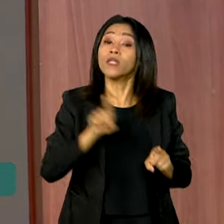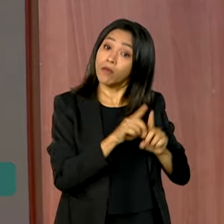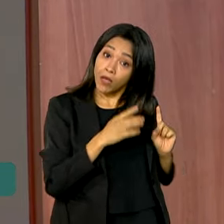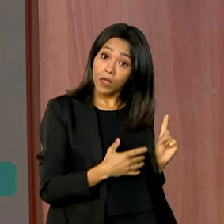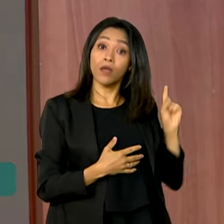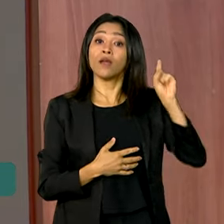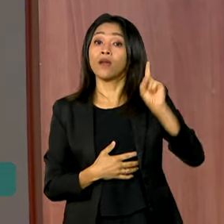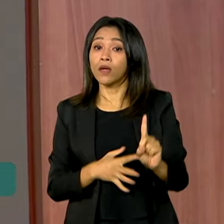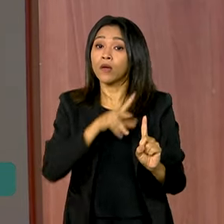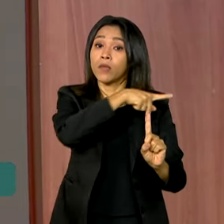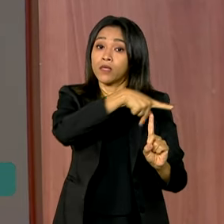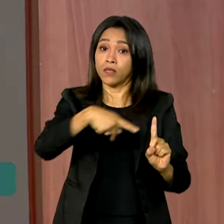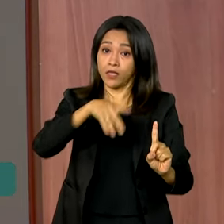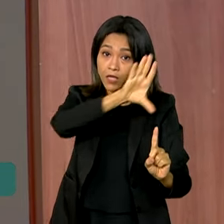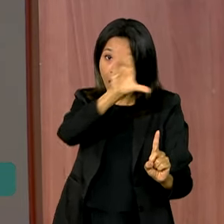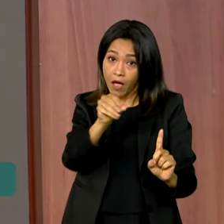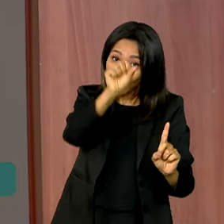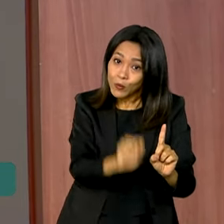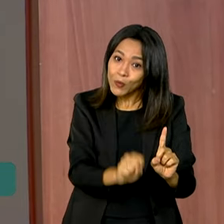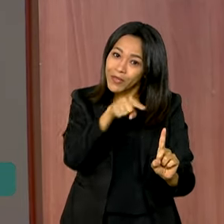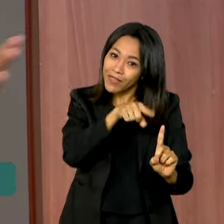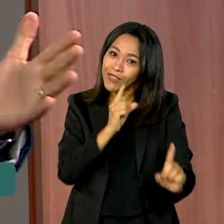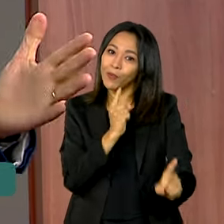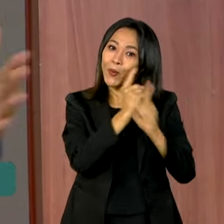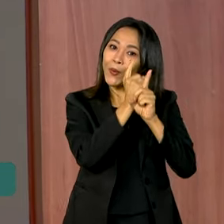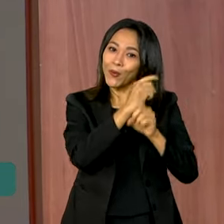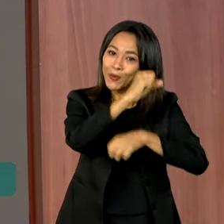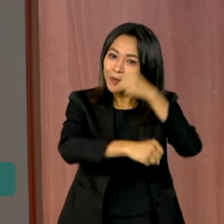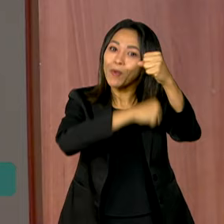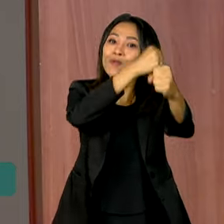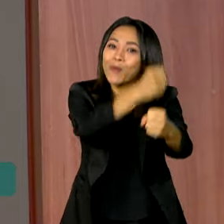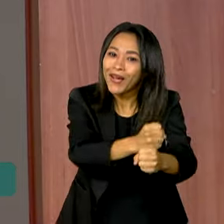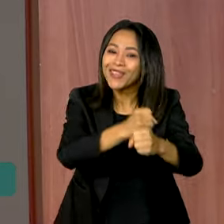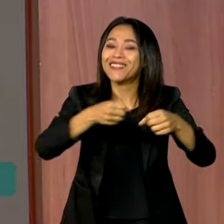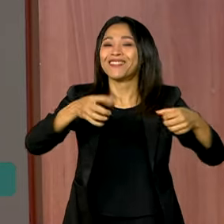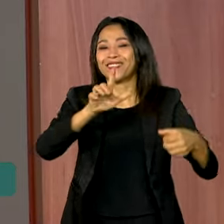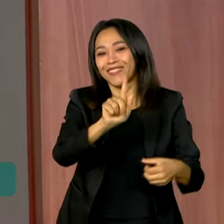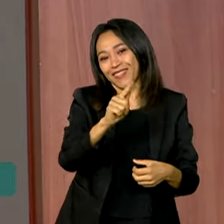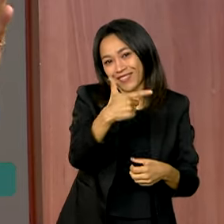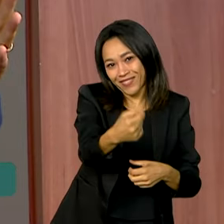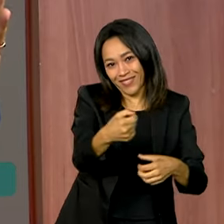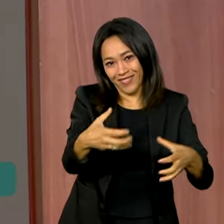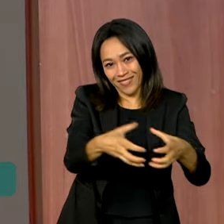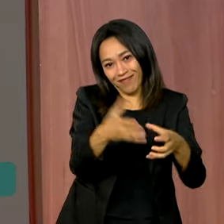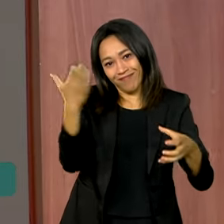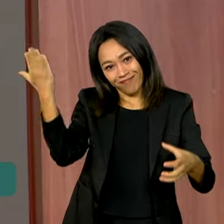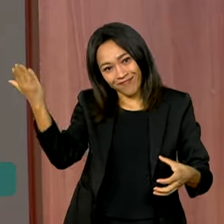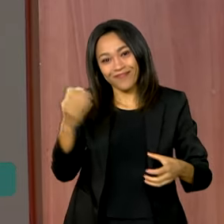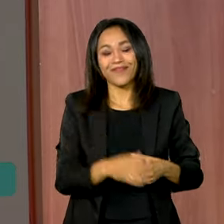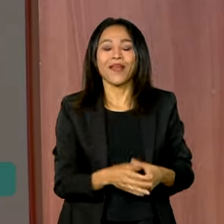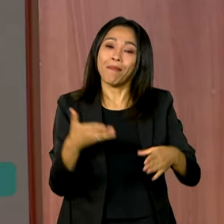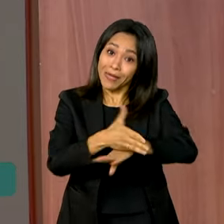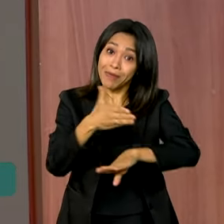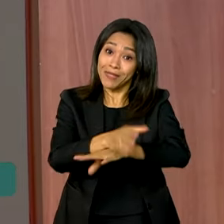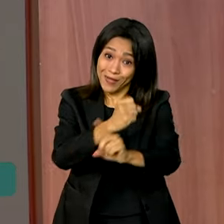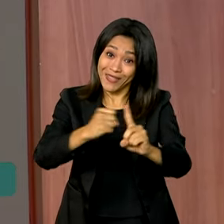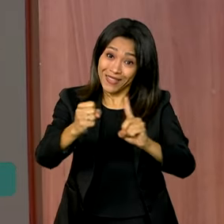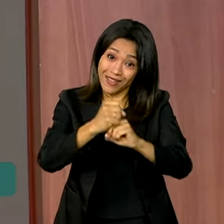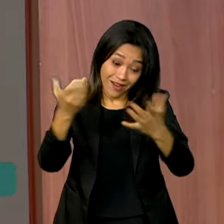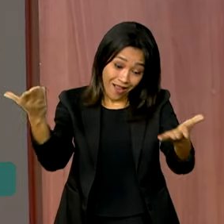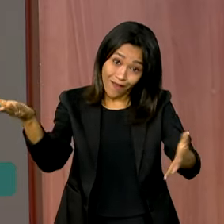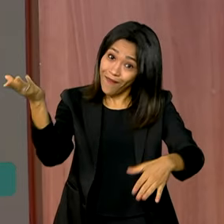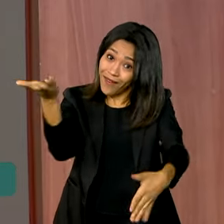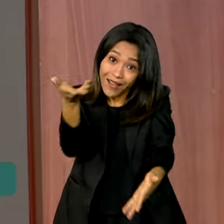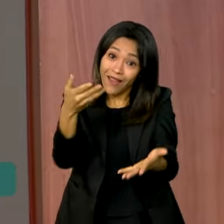o país que vai presidir o G20 no próximo ano. Então, esse é um momento muito importante da participação da sociedade. Chegou a hora e a vez de